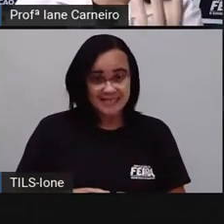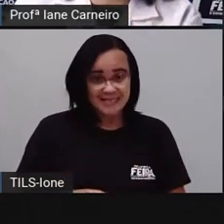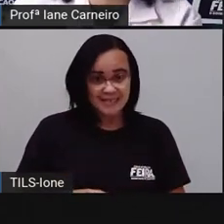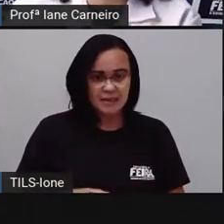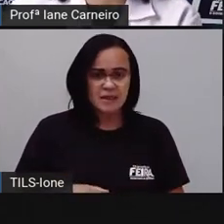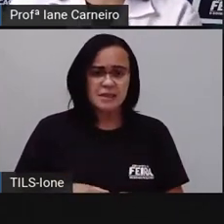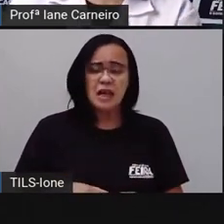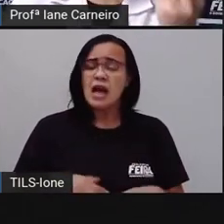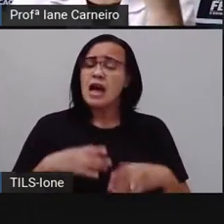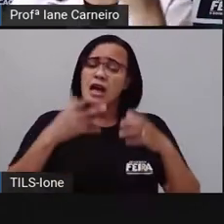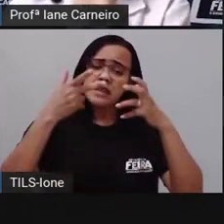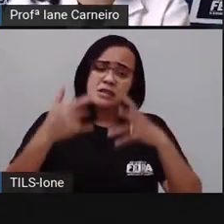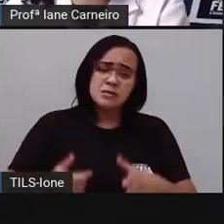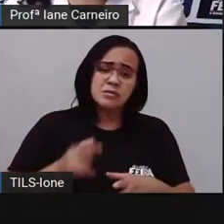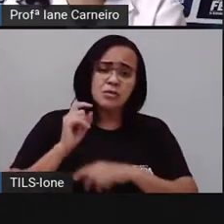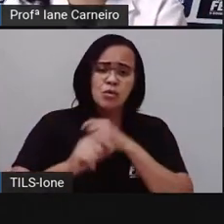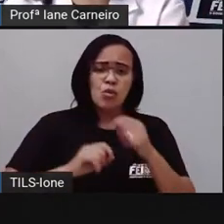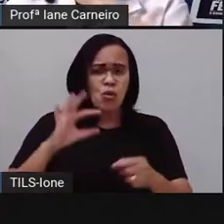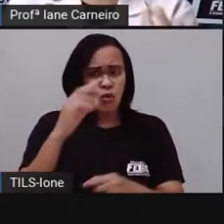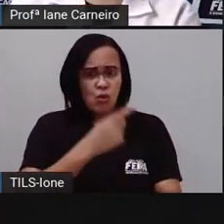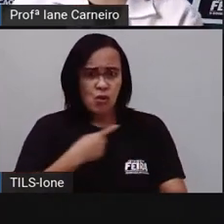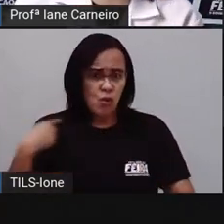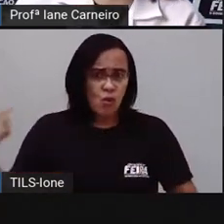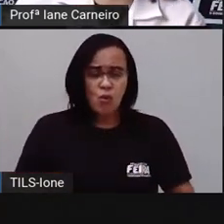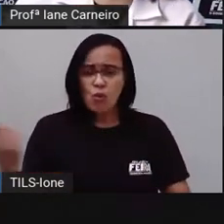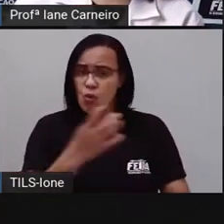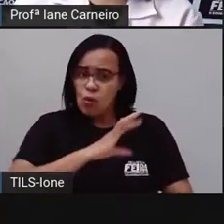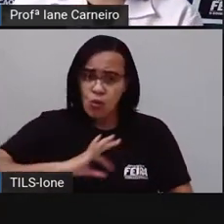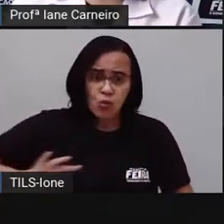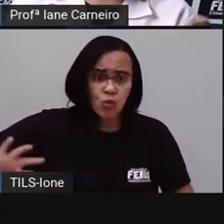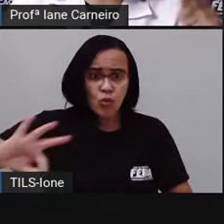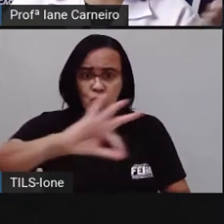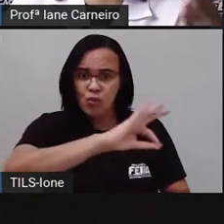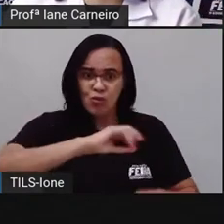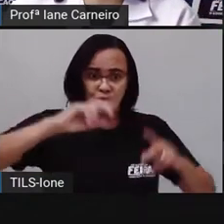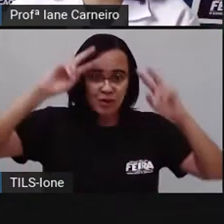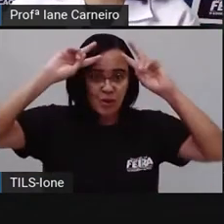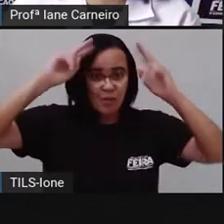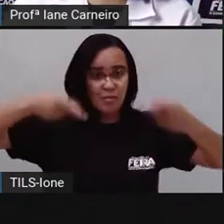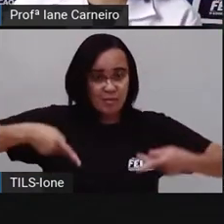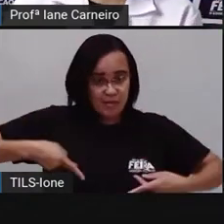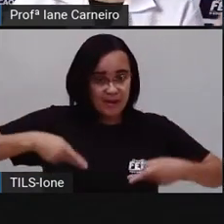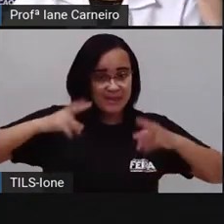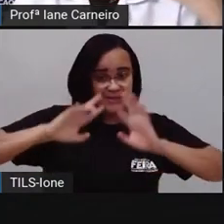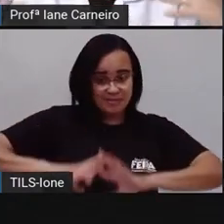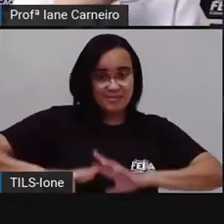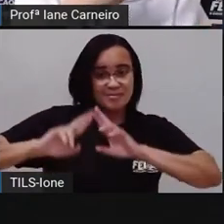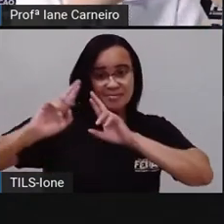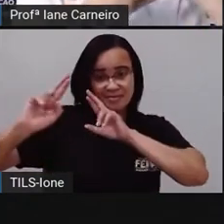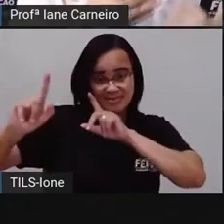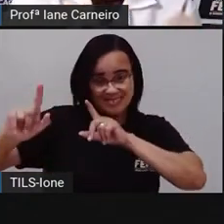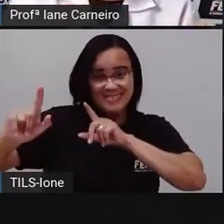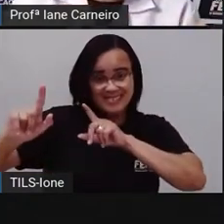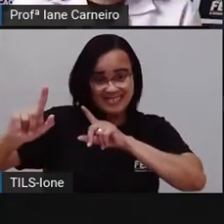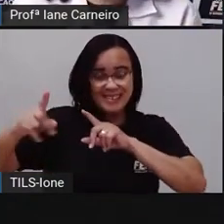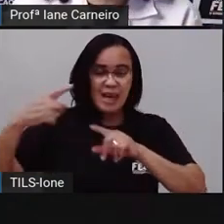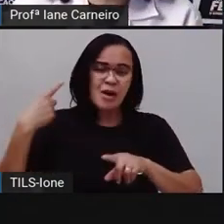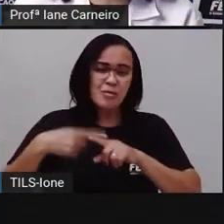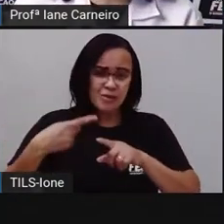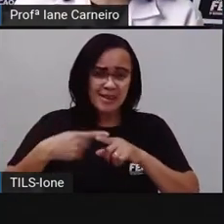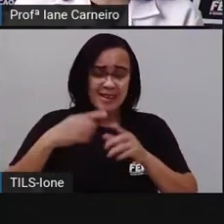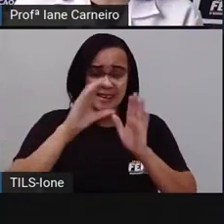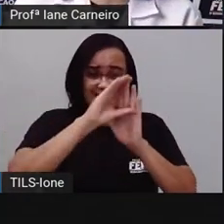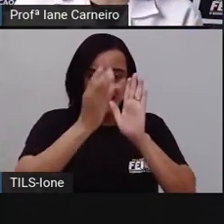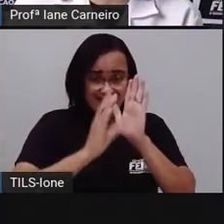que tudo é humano, bem diferente. Então, o ela fala que tudo é humano? As características que ela foi